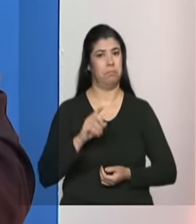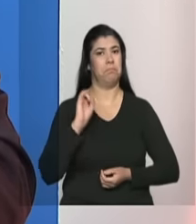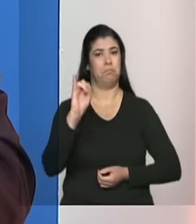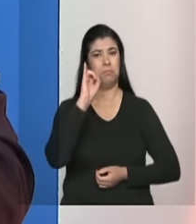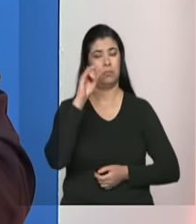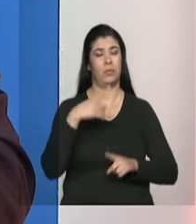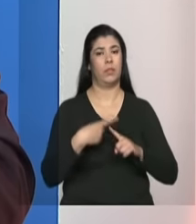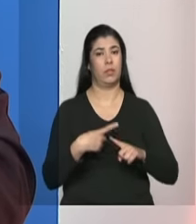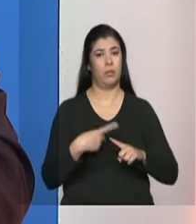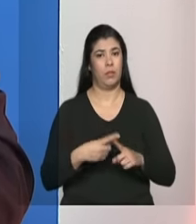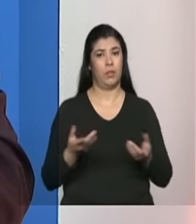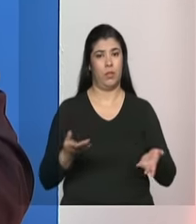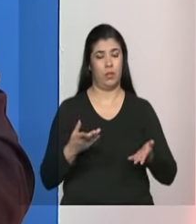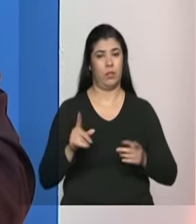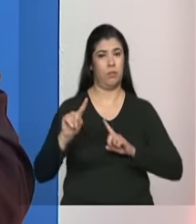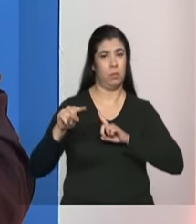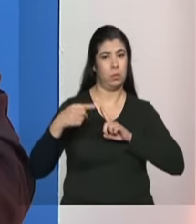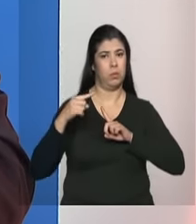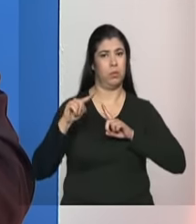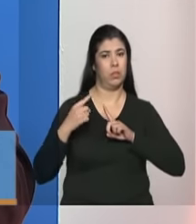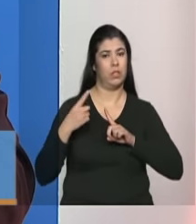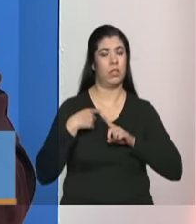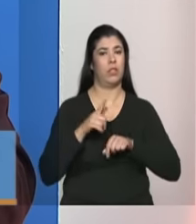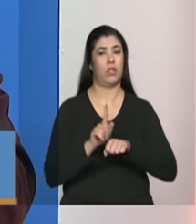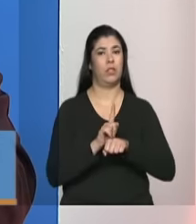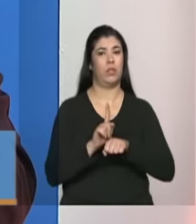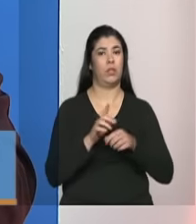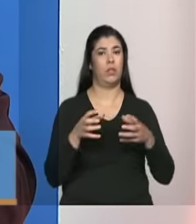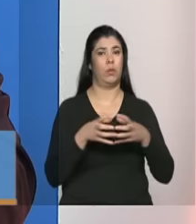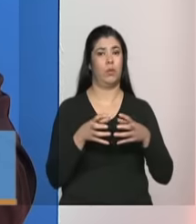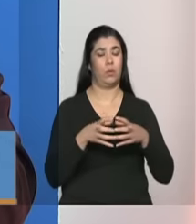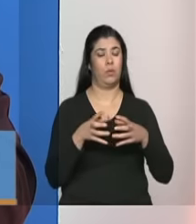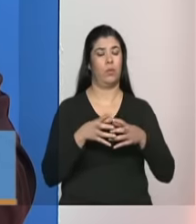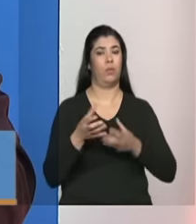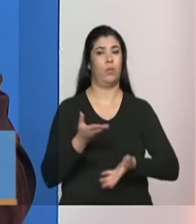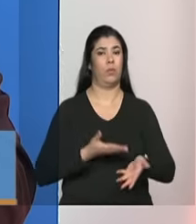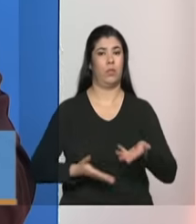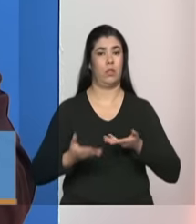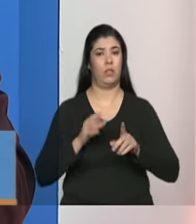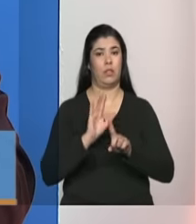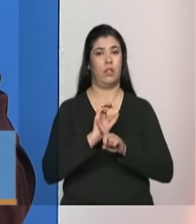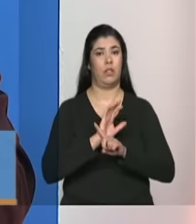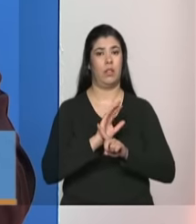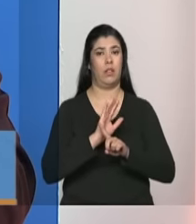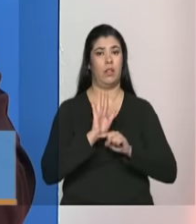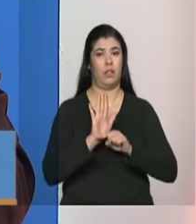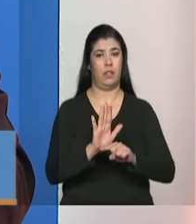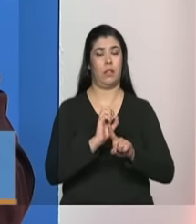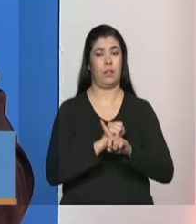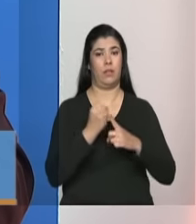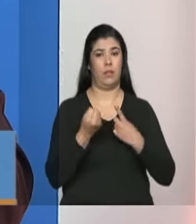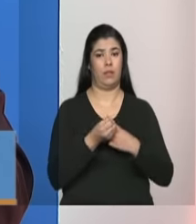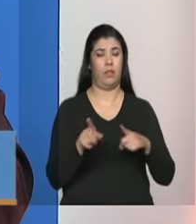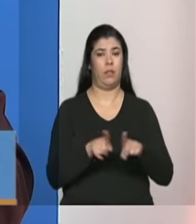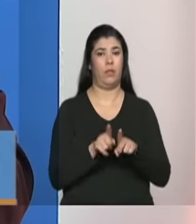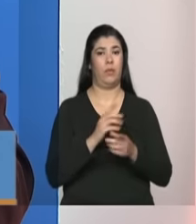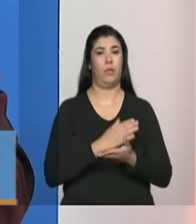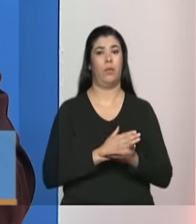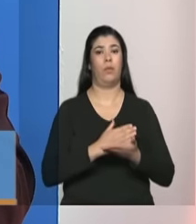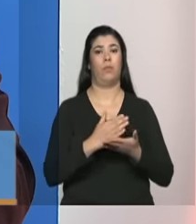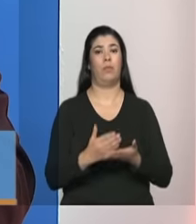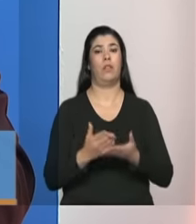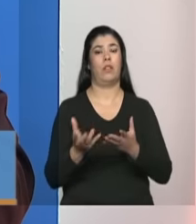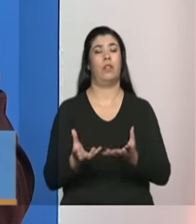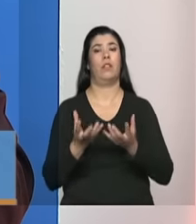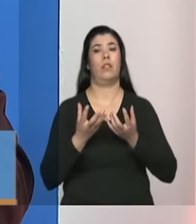desafiando mesmo a gestão da assistência social no conjunto das suas ofertas desde a entrada no serviço